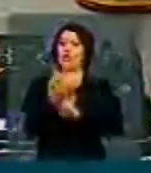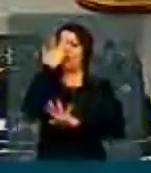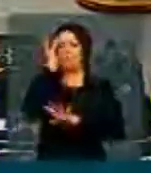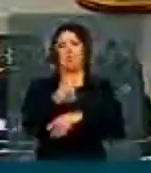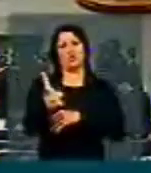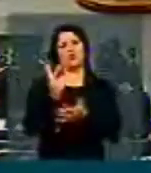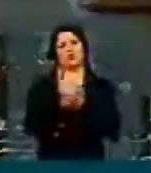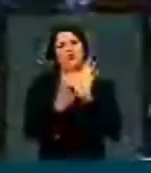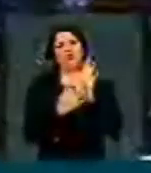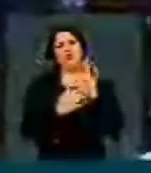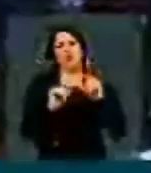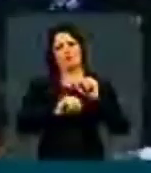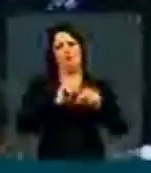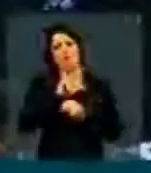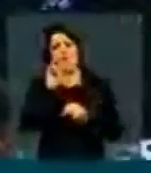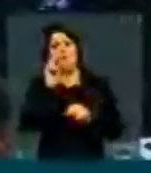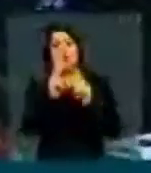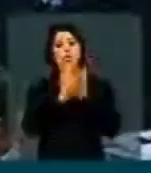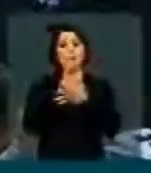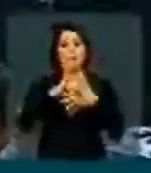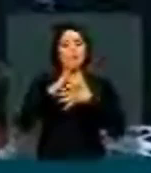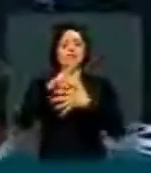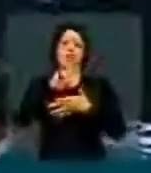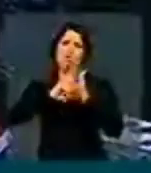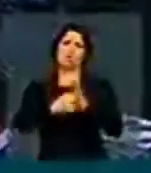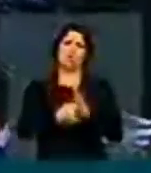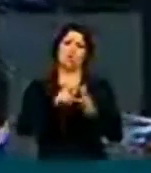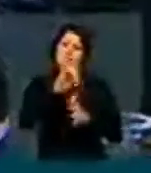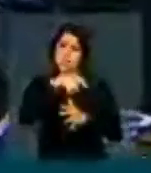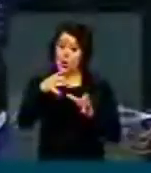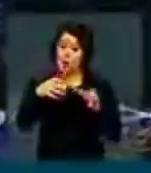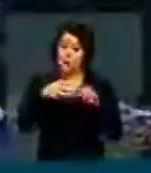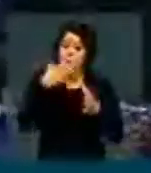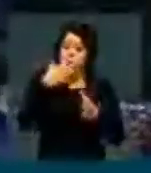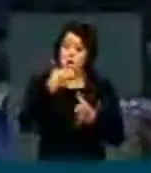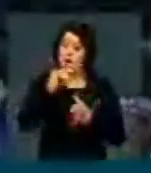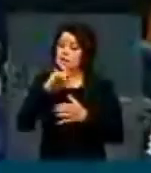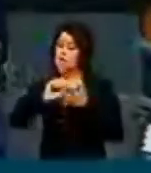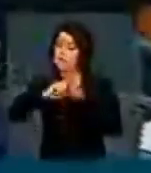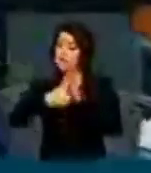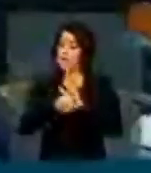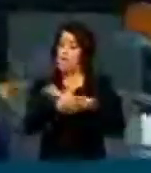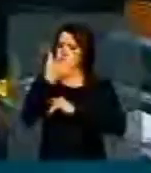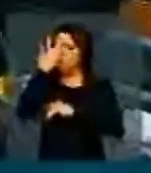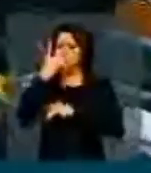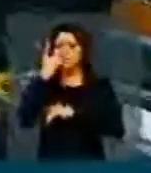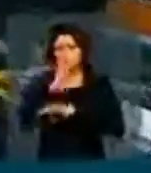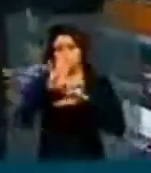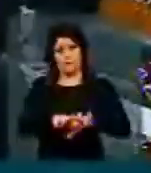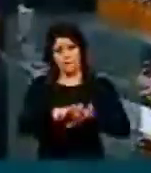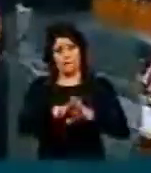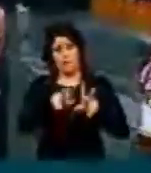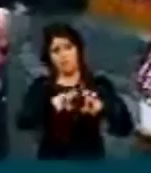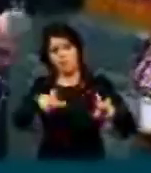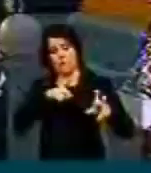pauta, vimos aí os líderes entrando em obstrução. Quando um partido entra em obstrução, os parlamentares desta determinada bancada não